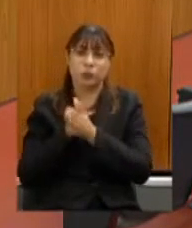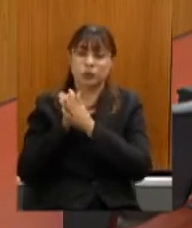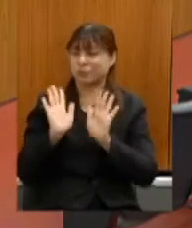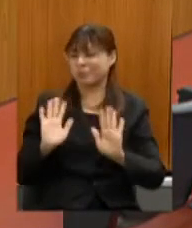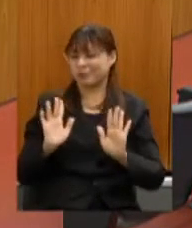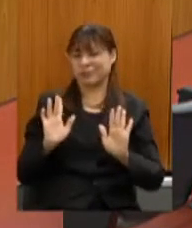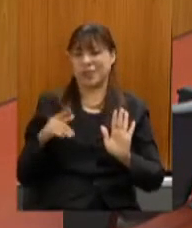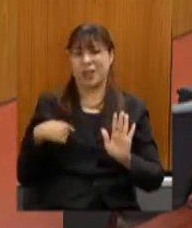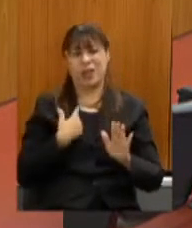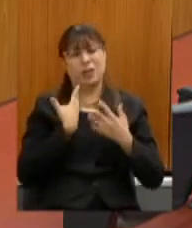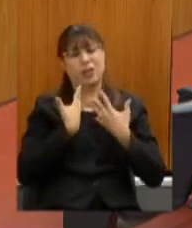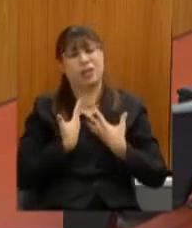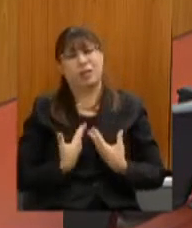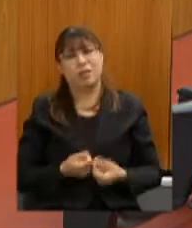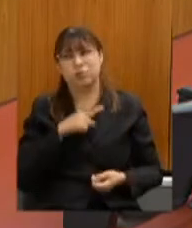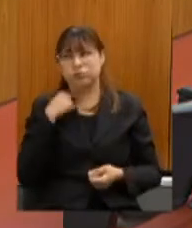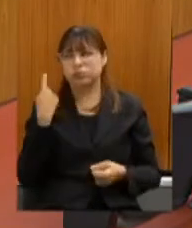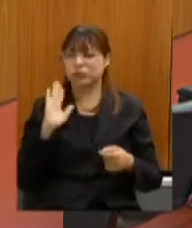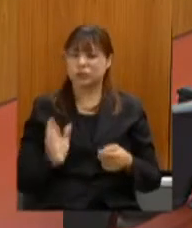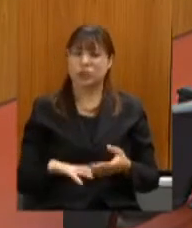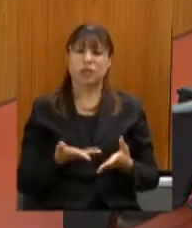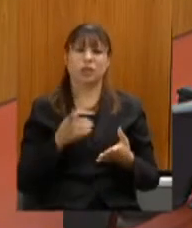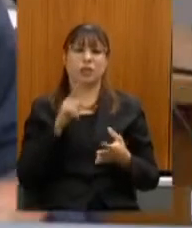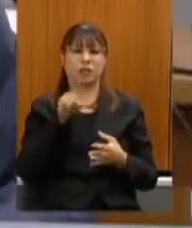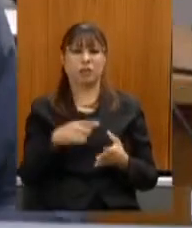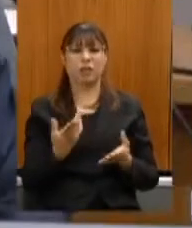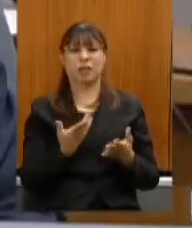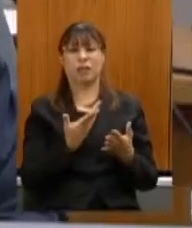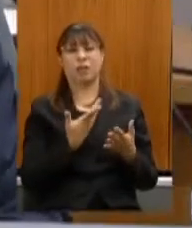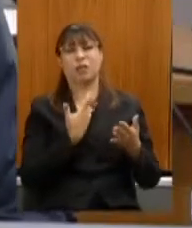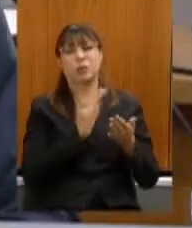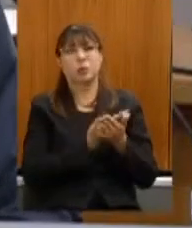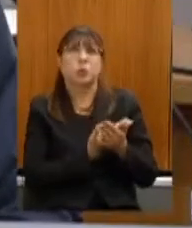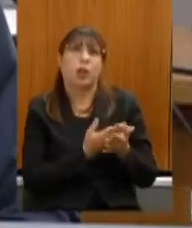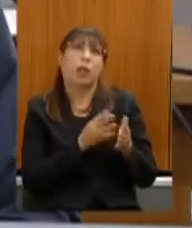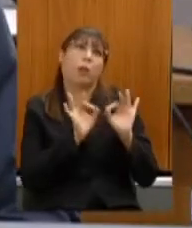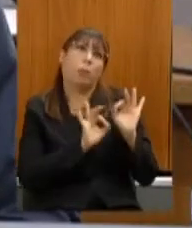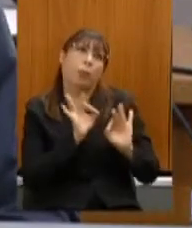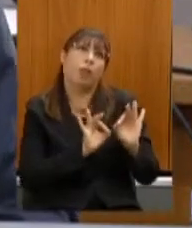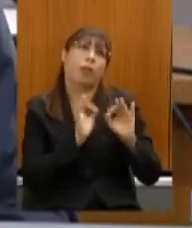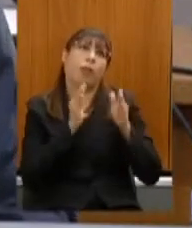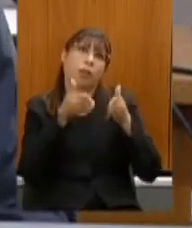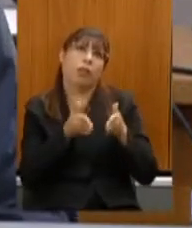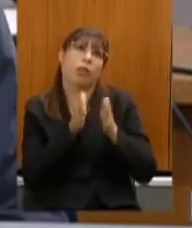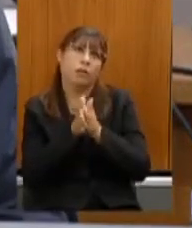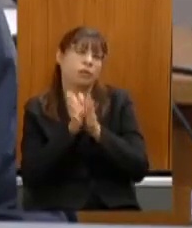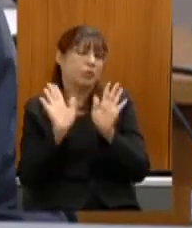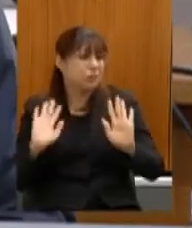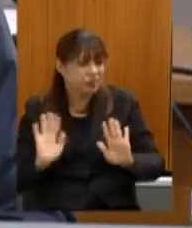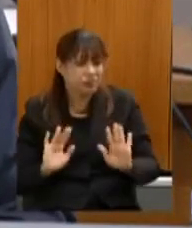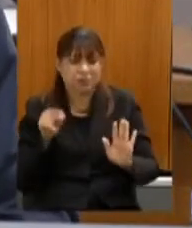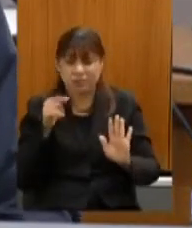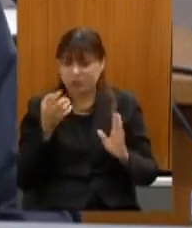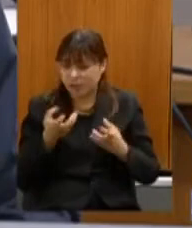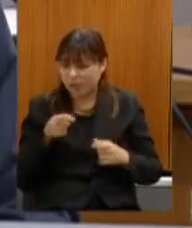cansados de ser estudados de fazer plano para desenvolvimento do vale de Jequitinhonha a gente quer muito mais que isso